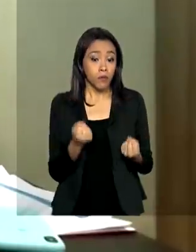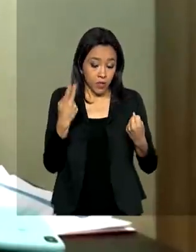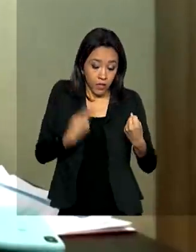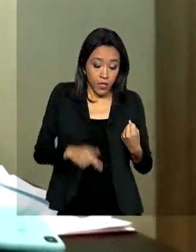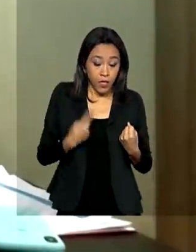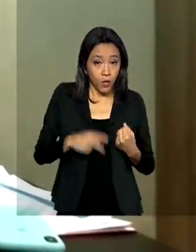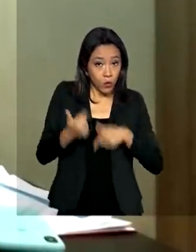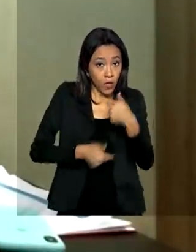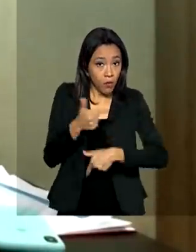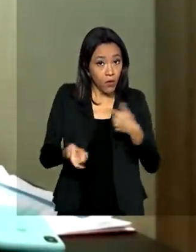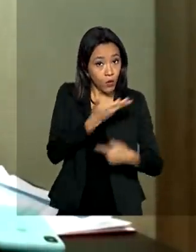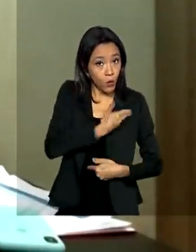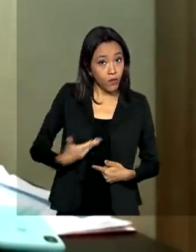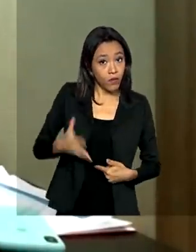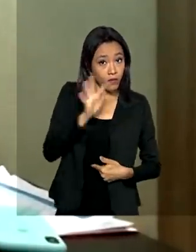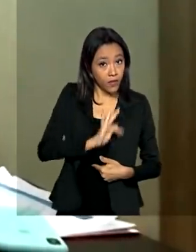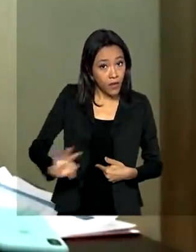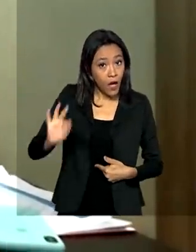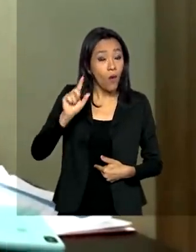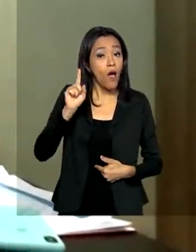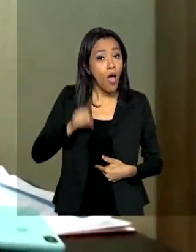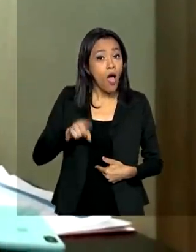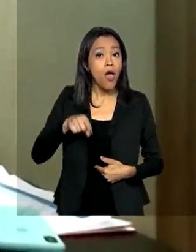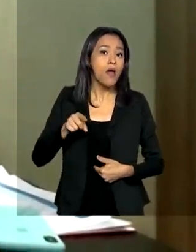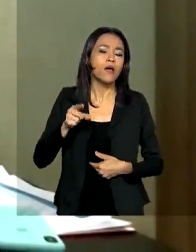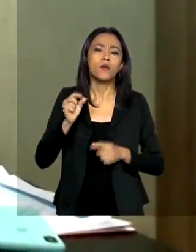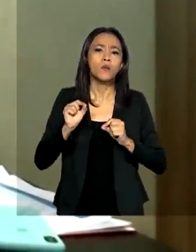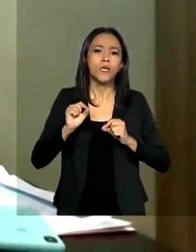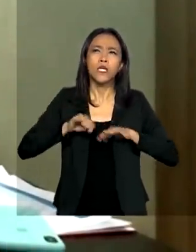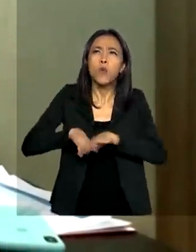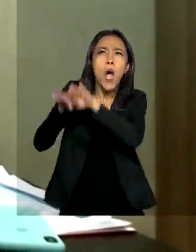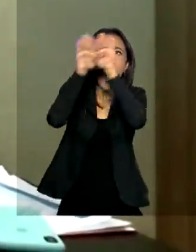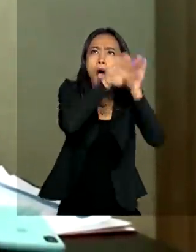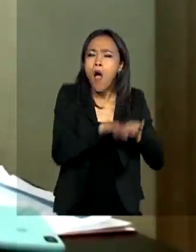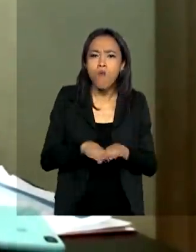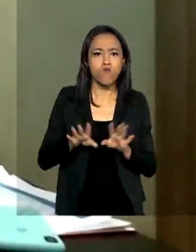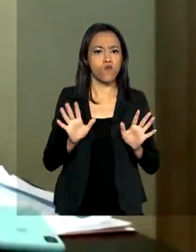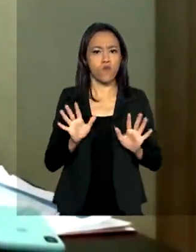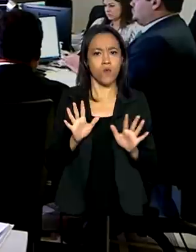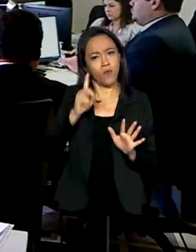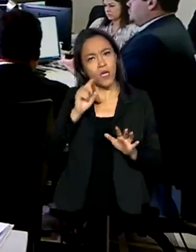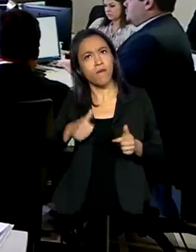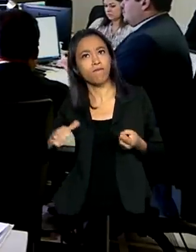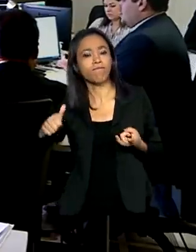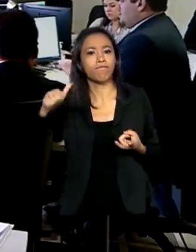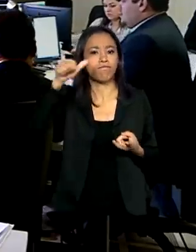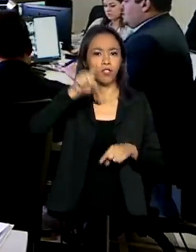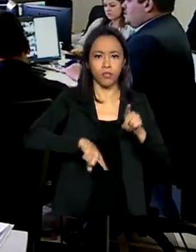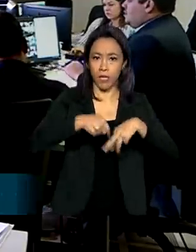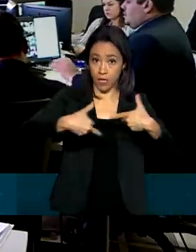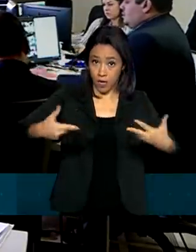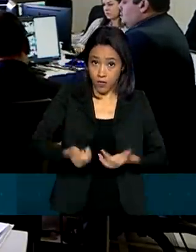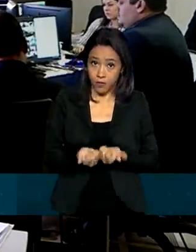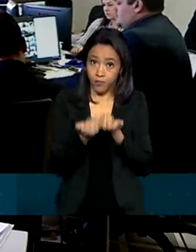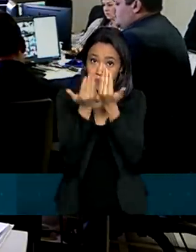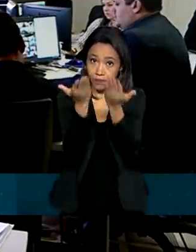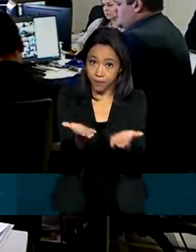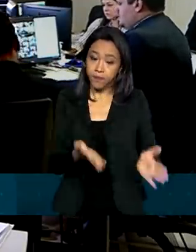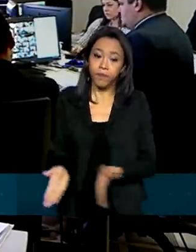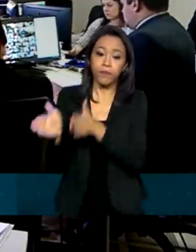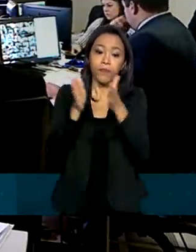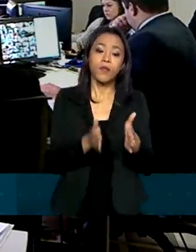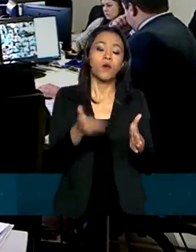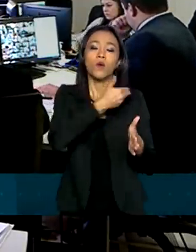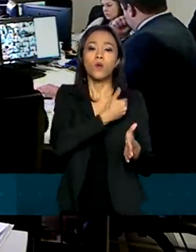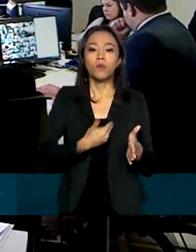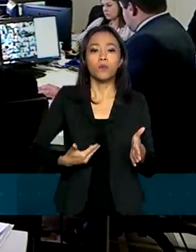ações devem se pautar por distribuição não linear de insumos e de meios. O ministro destacou o repasse feito pelo